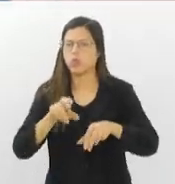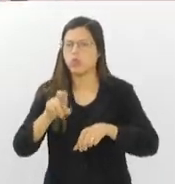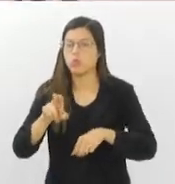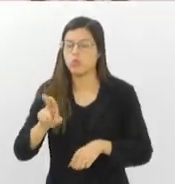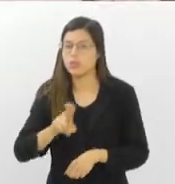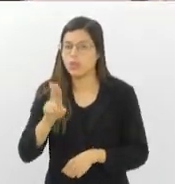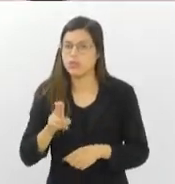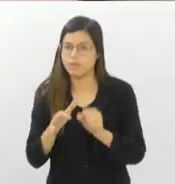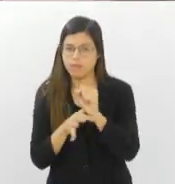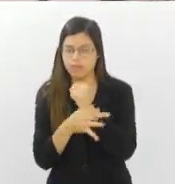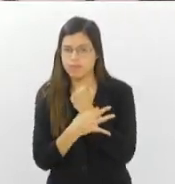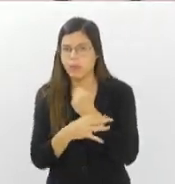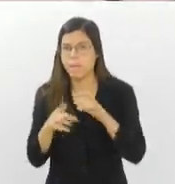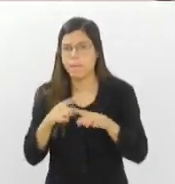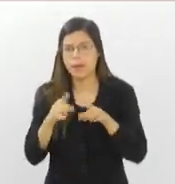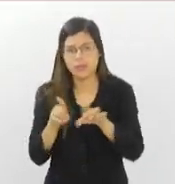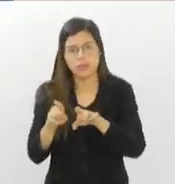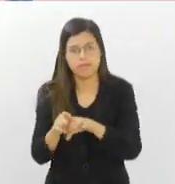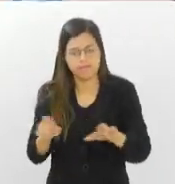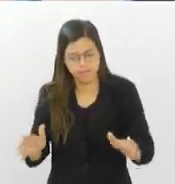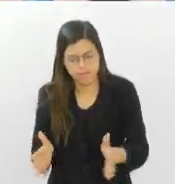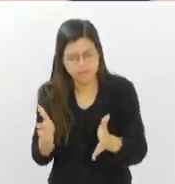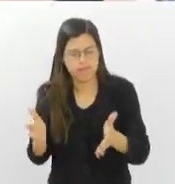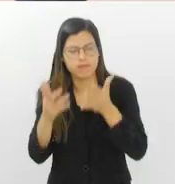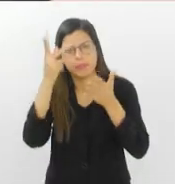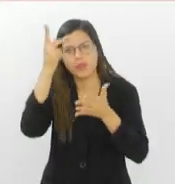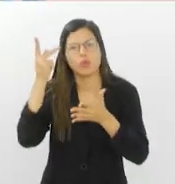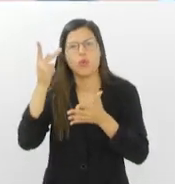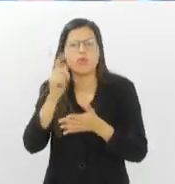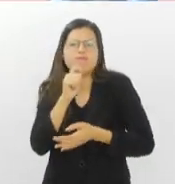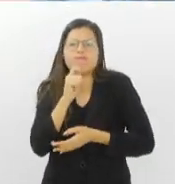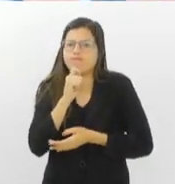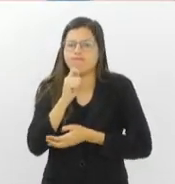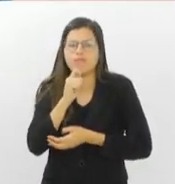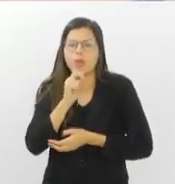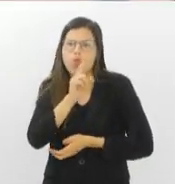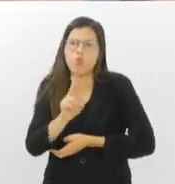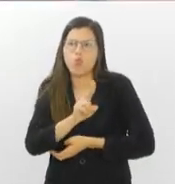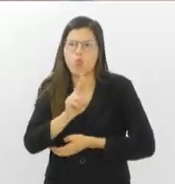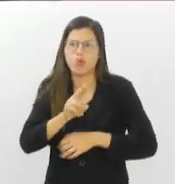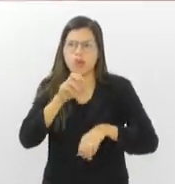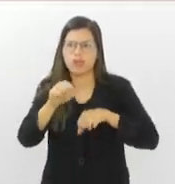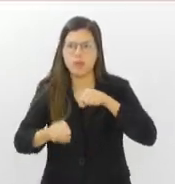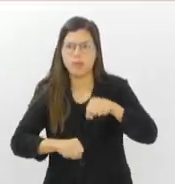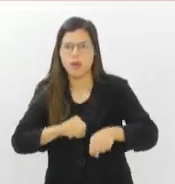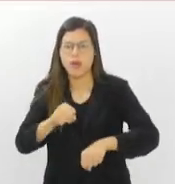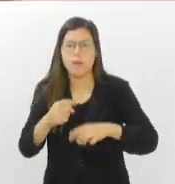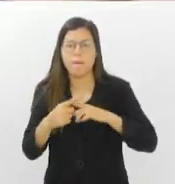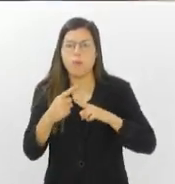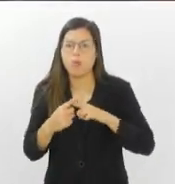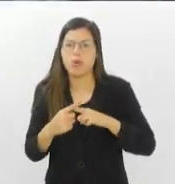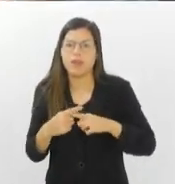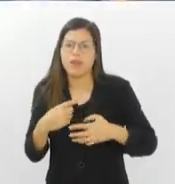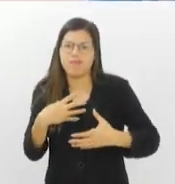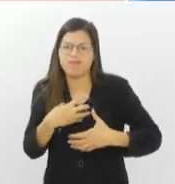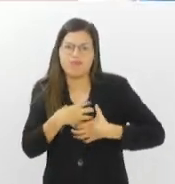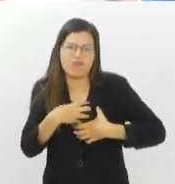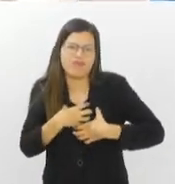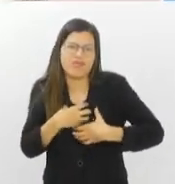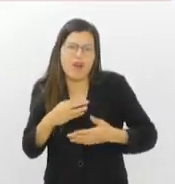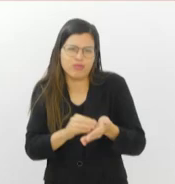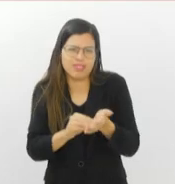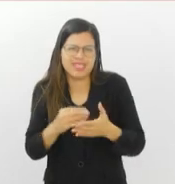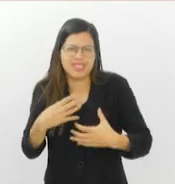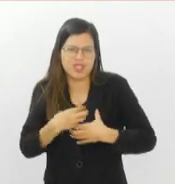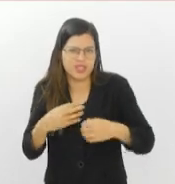incentivar aqueles que não fazem uso da bicicleta justamente por não sentirem seguras. É pensar